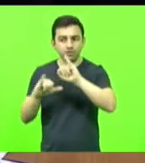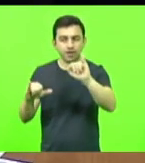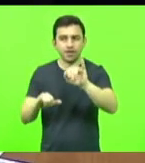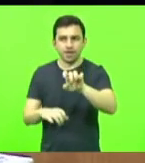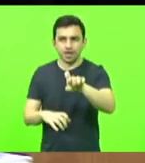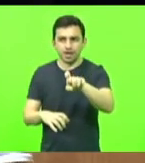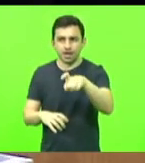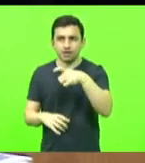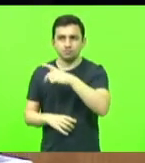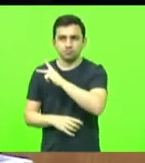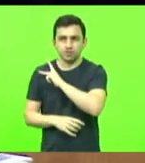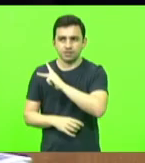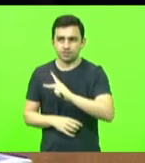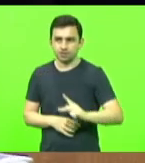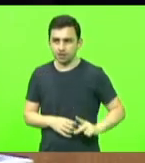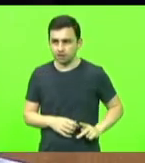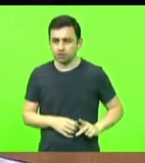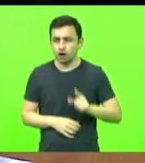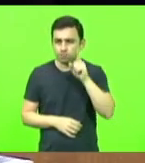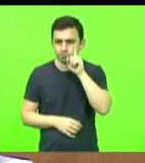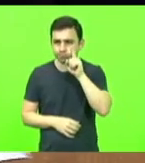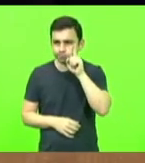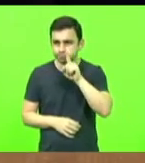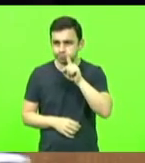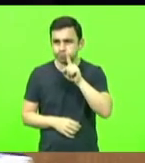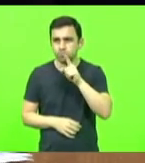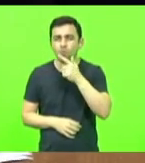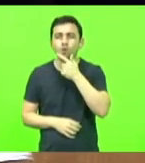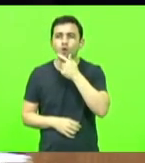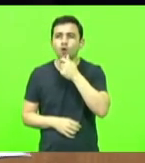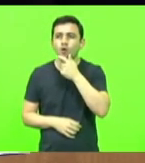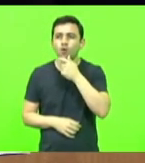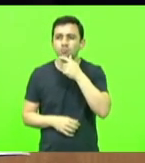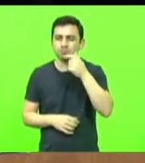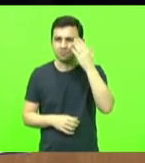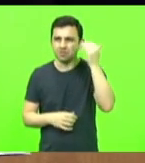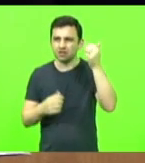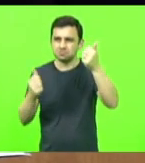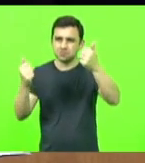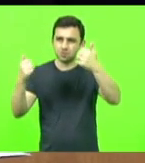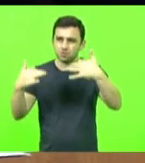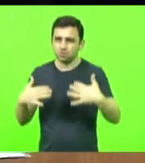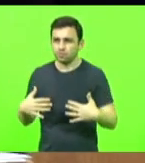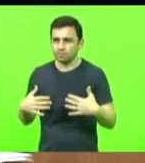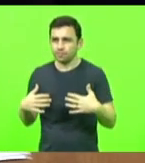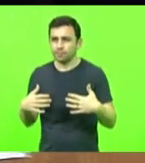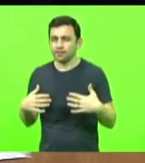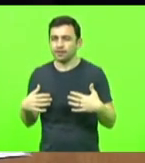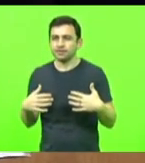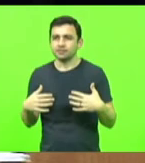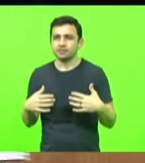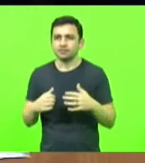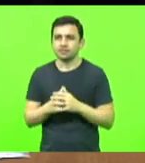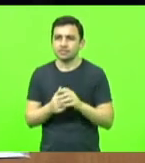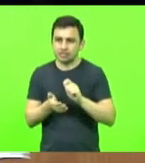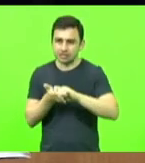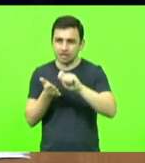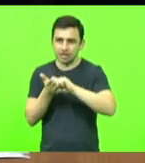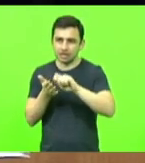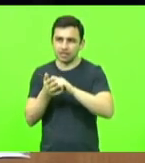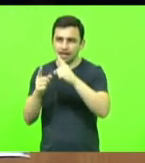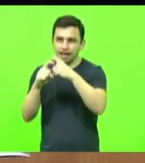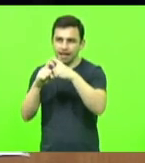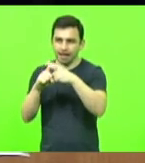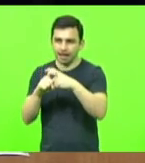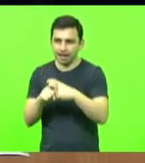americano, John Kennedy. Abre aspas. Quando escrita em chinês, a